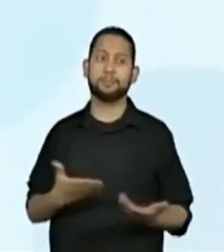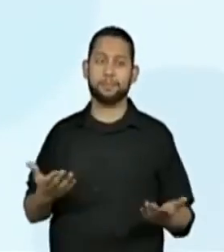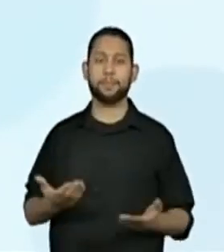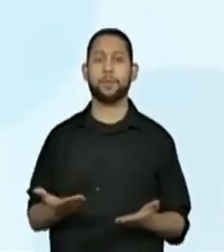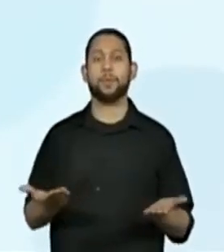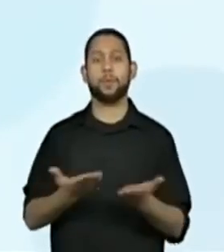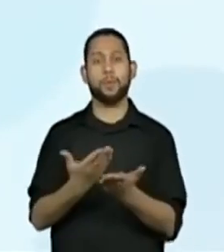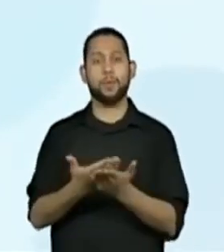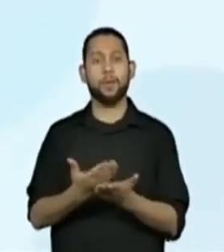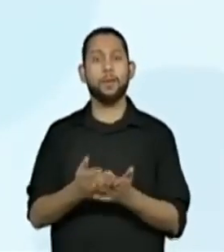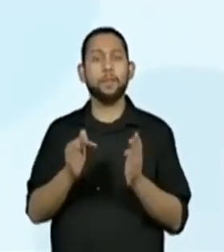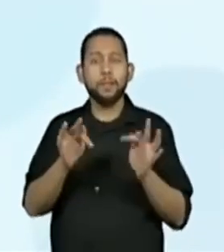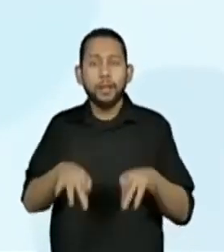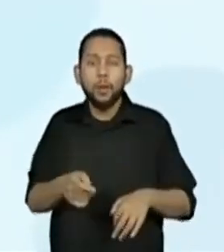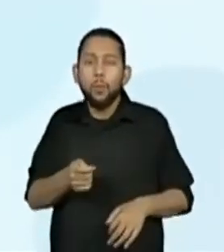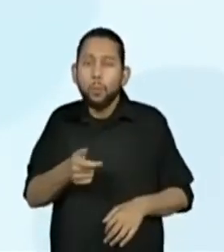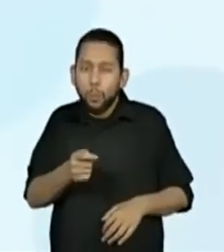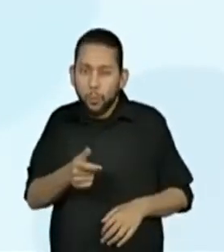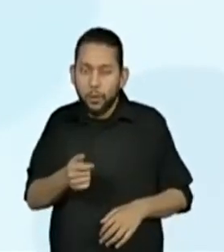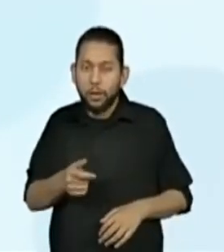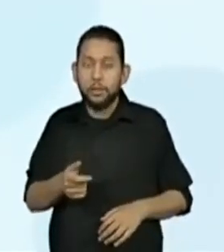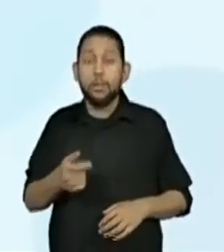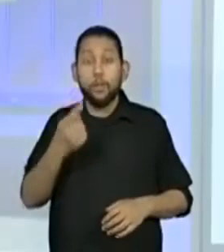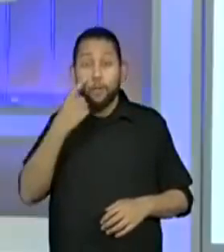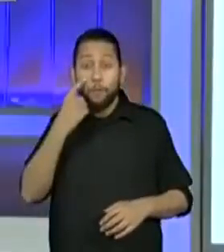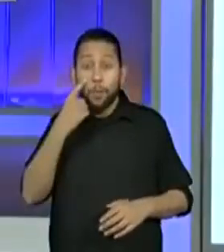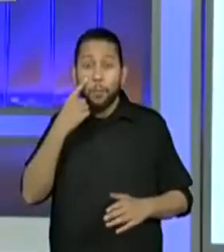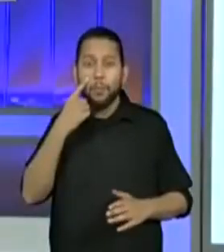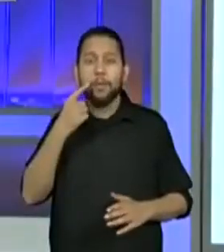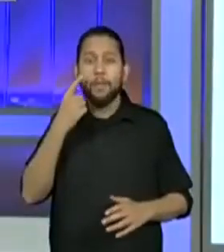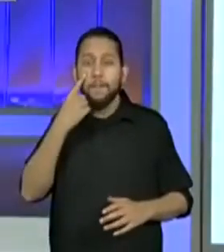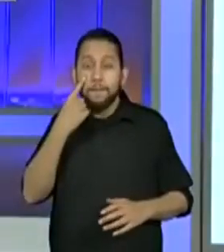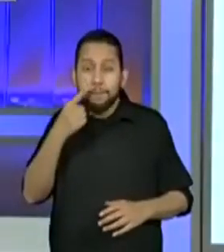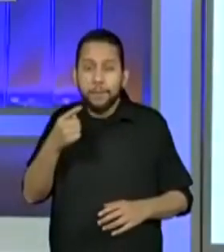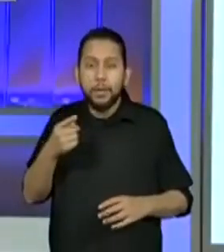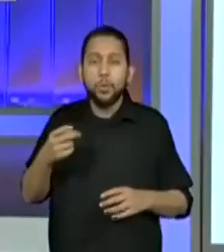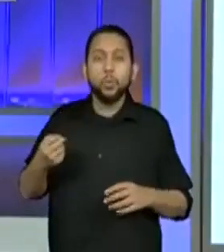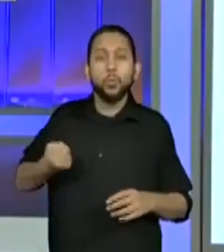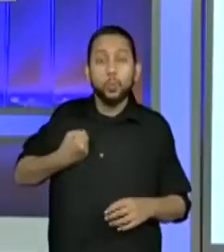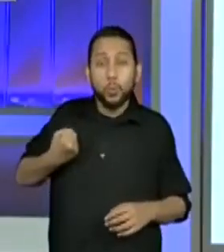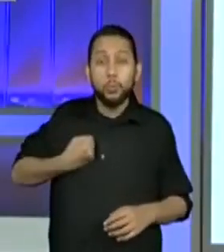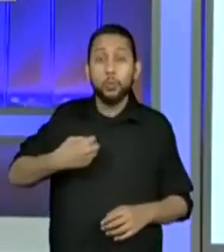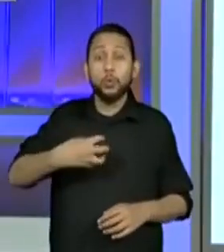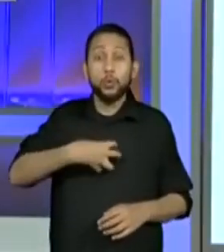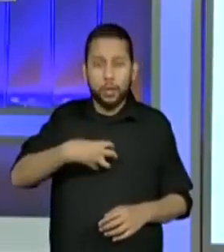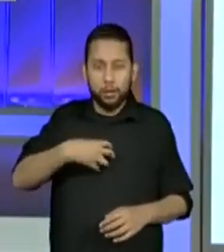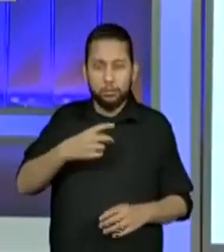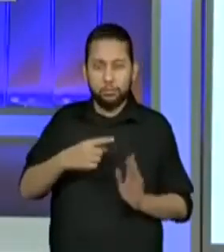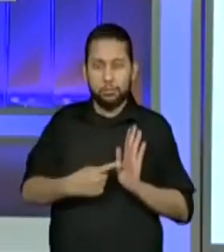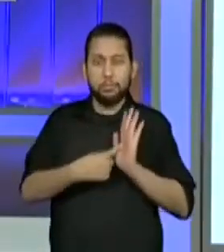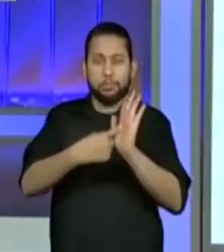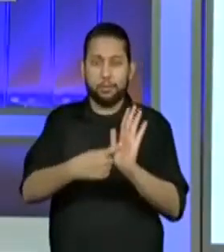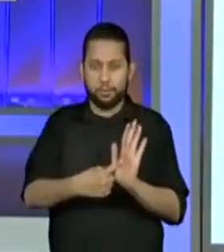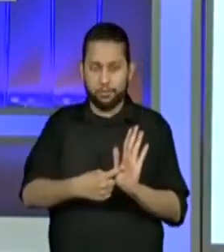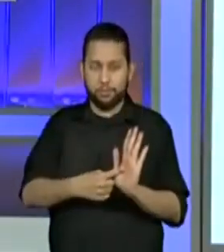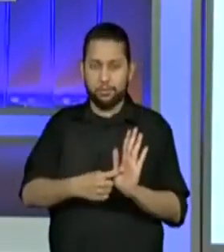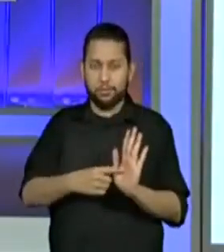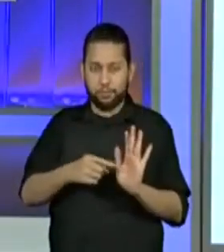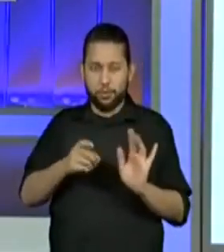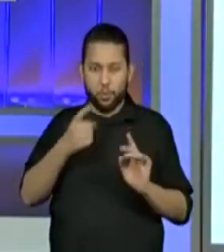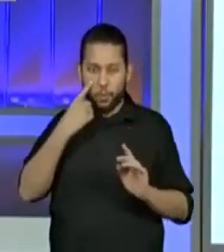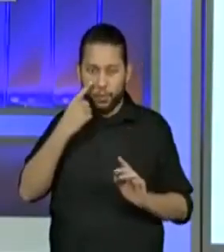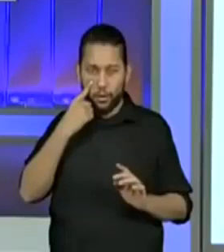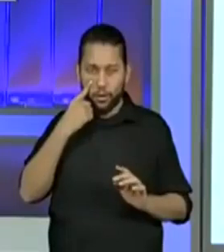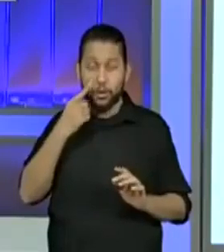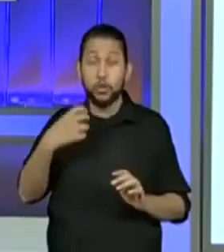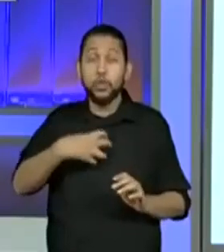Para finalizar, então, essa aula, faremos aí a leitura de alguns números da maneira que eles aparecem para nós. Atenção a esses números que